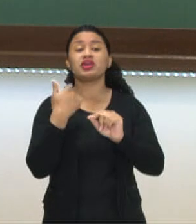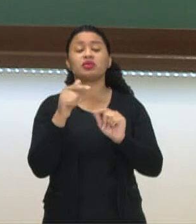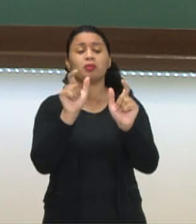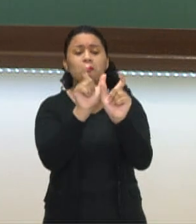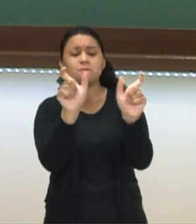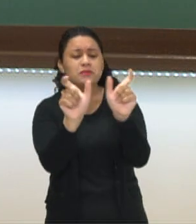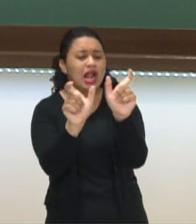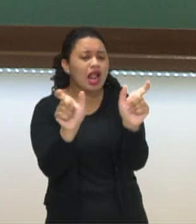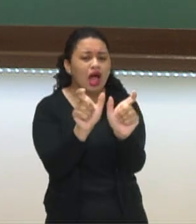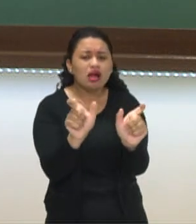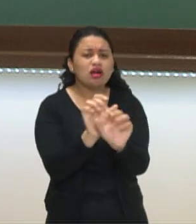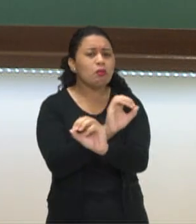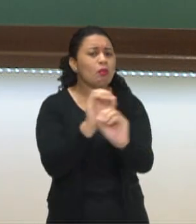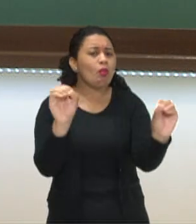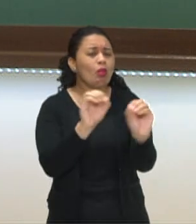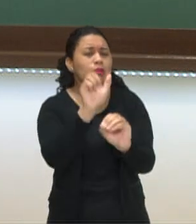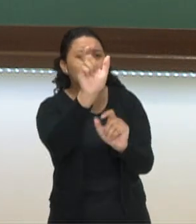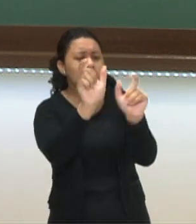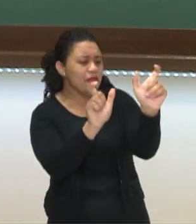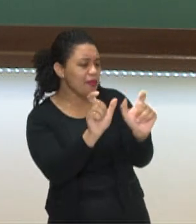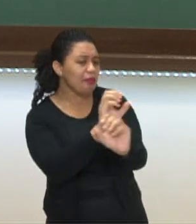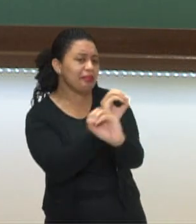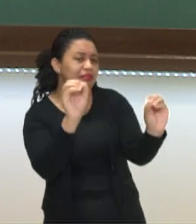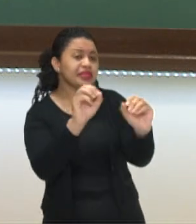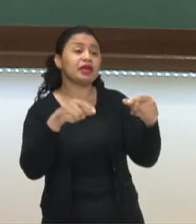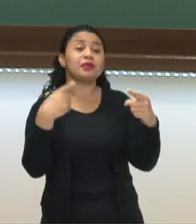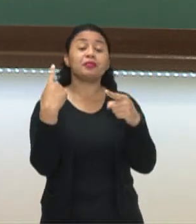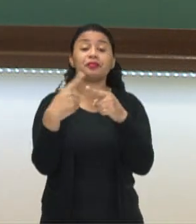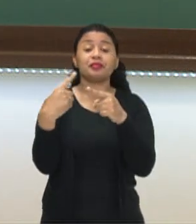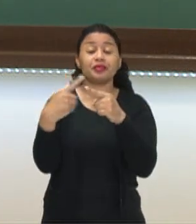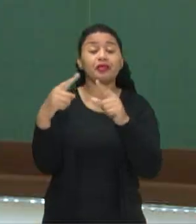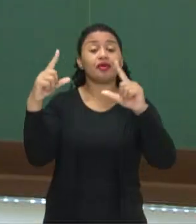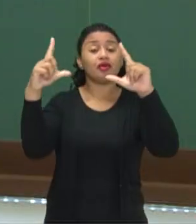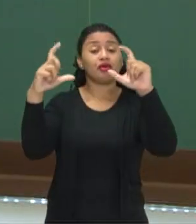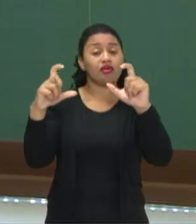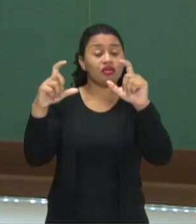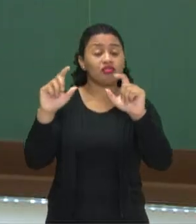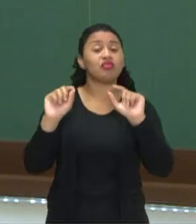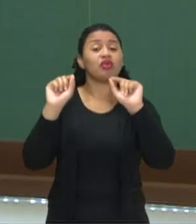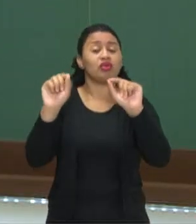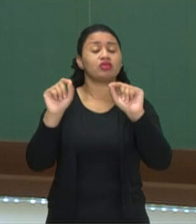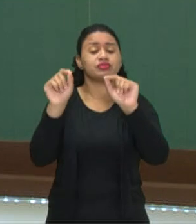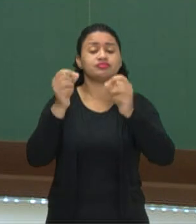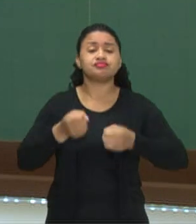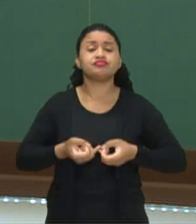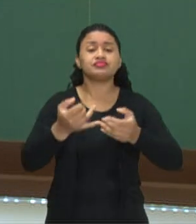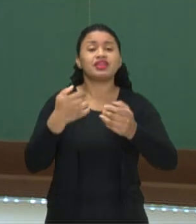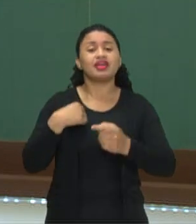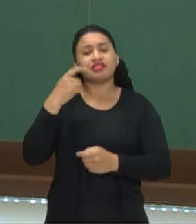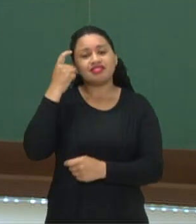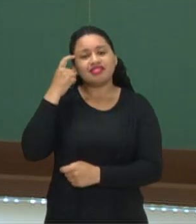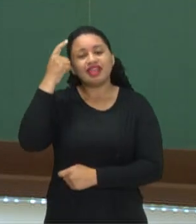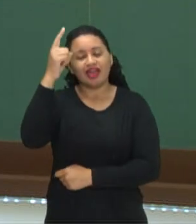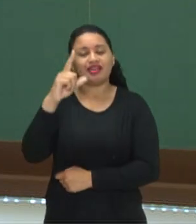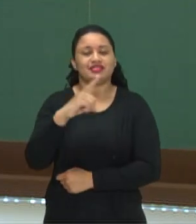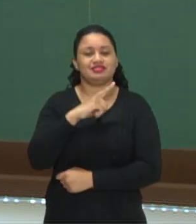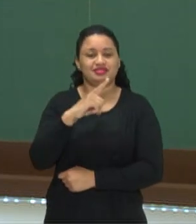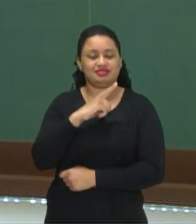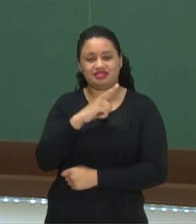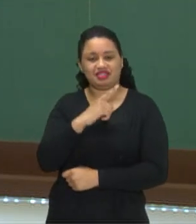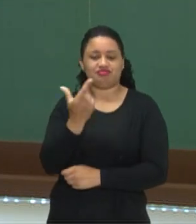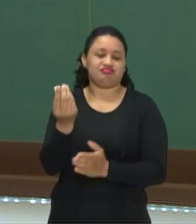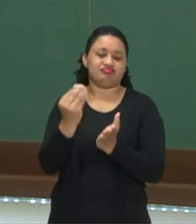letrinha escrita nele. Por quê? Porque a foto, ela transmite ideias, sem